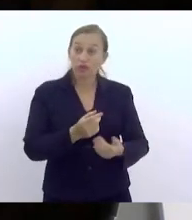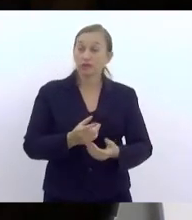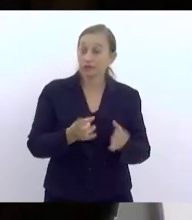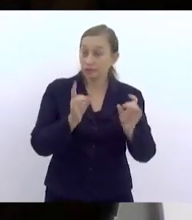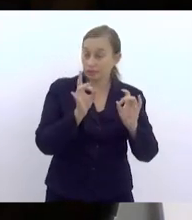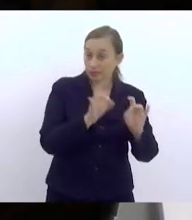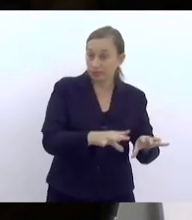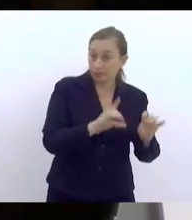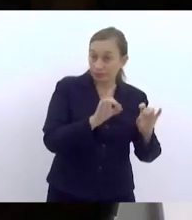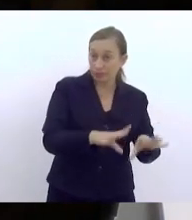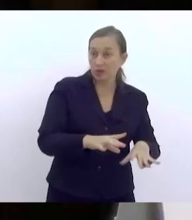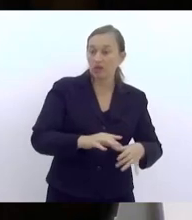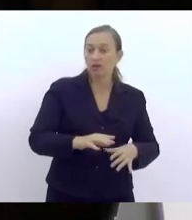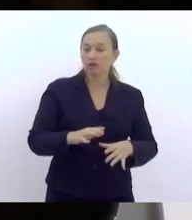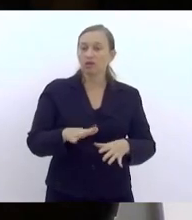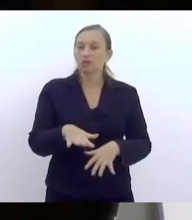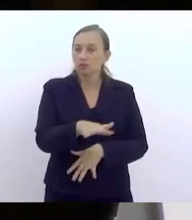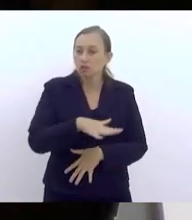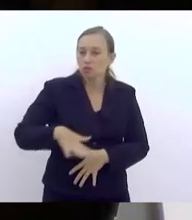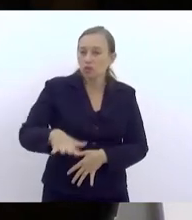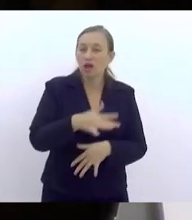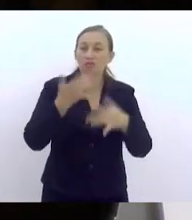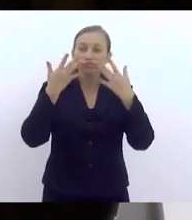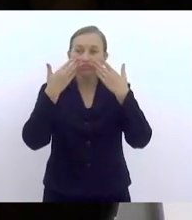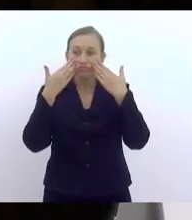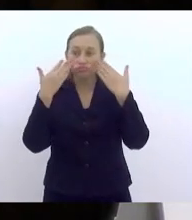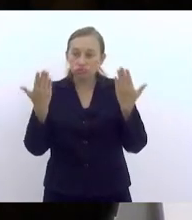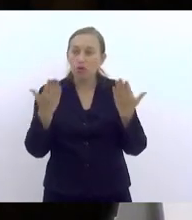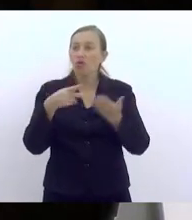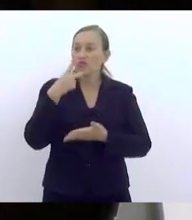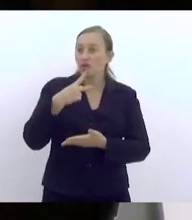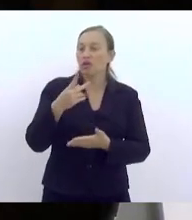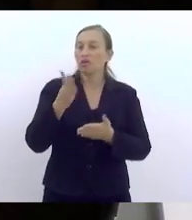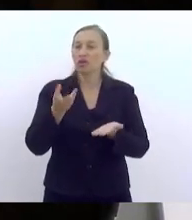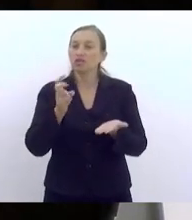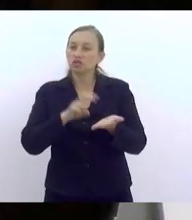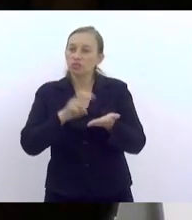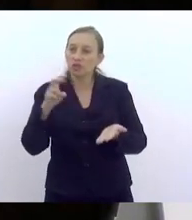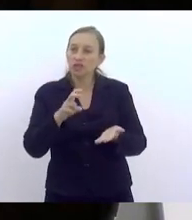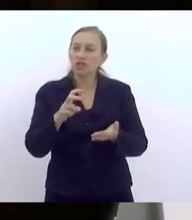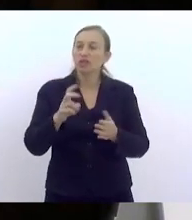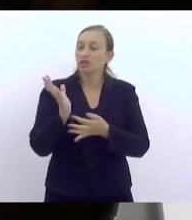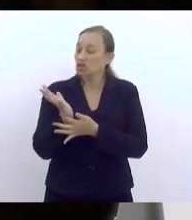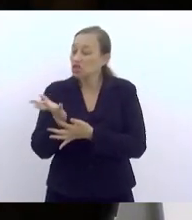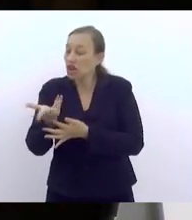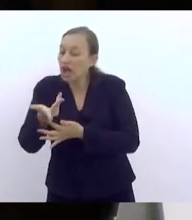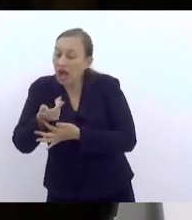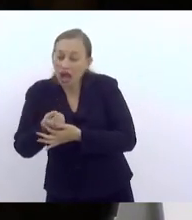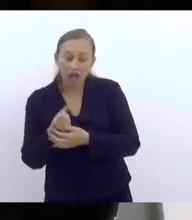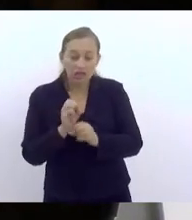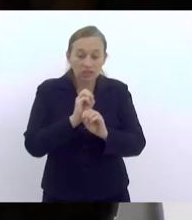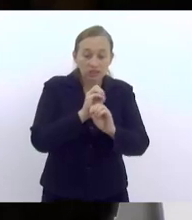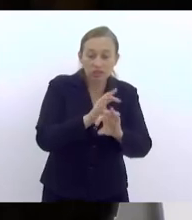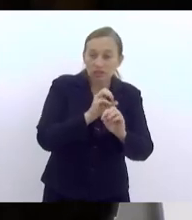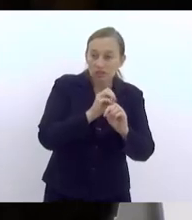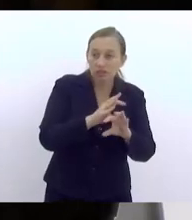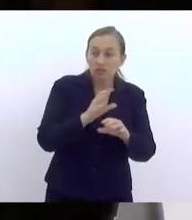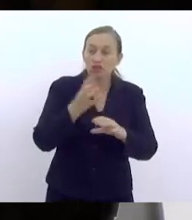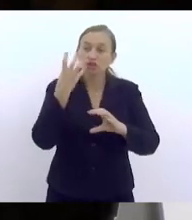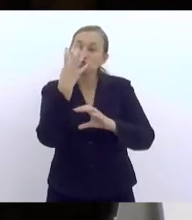espaços de expressão, como, por exemplo, a gente ouviu aqui pela manhã das aulas de artes, de música,